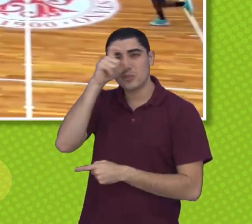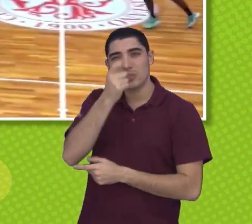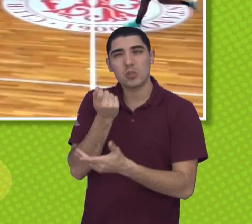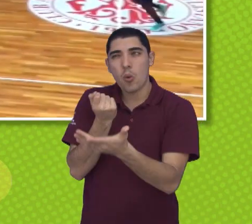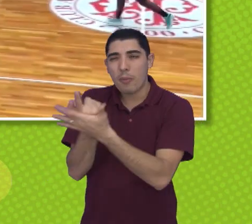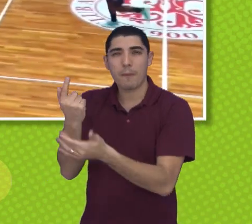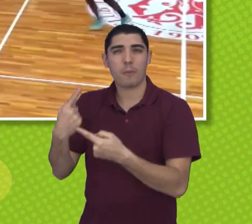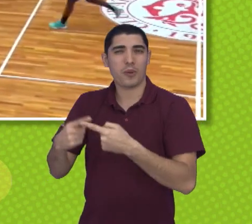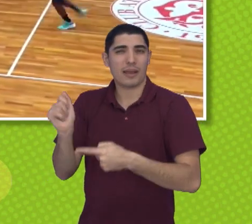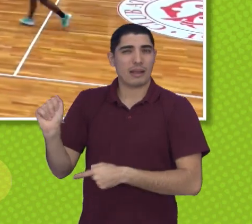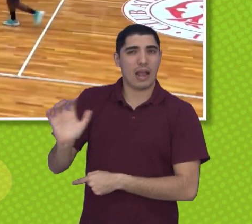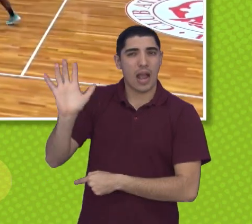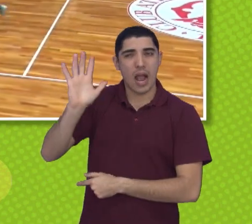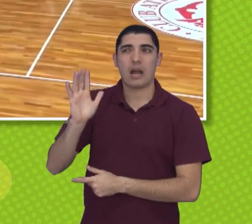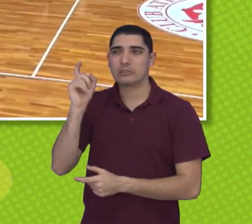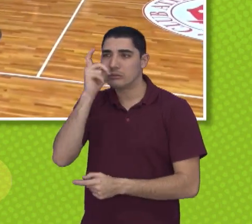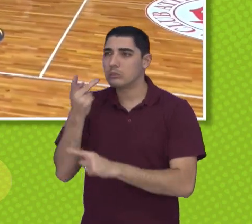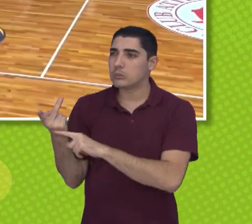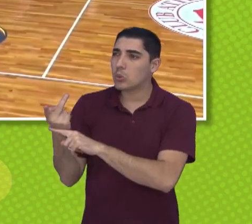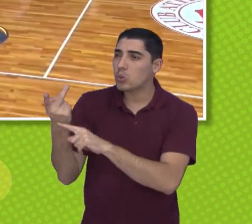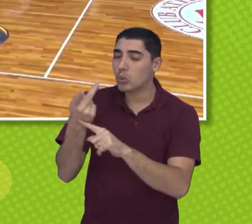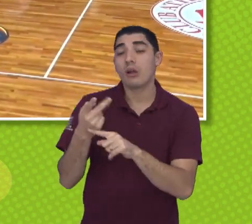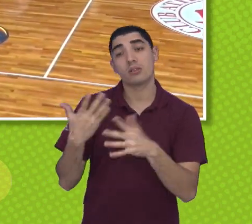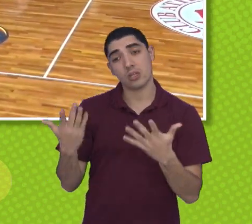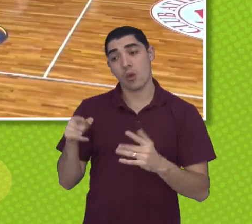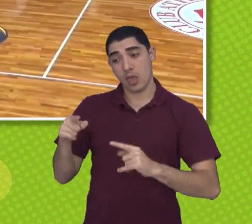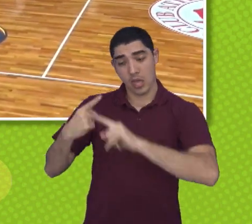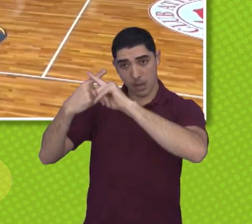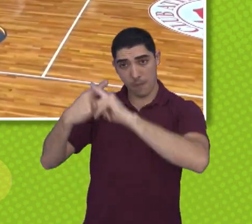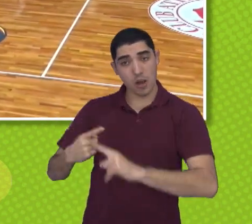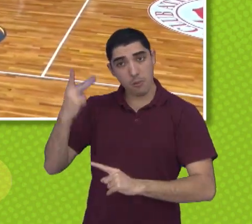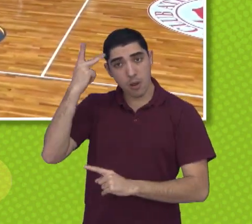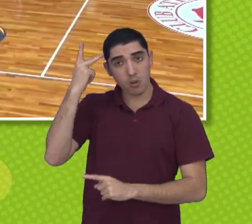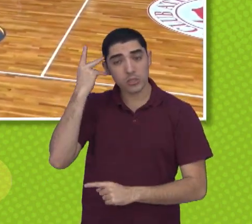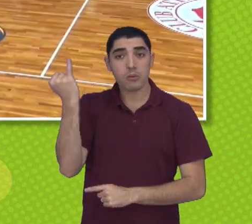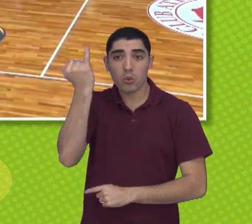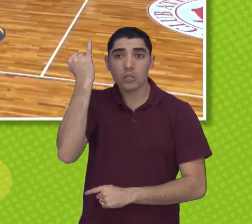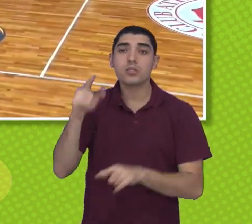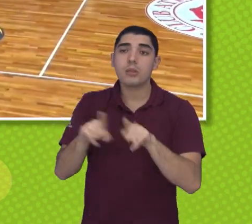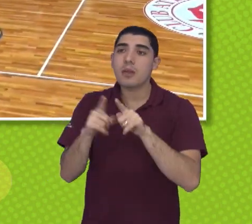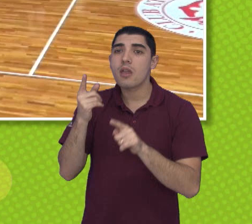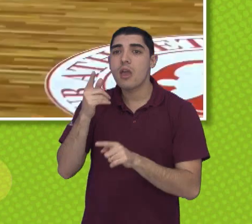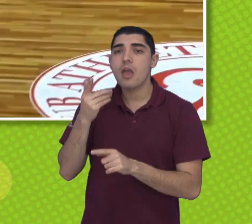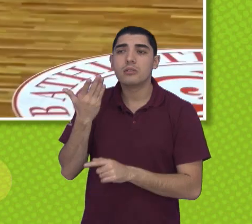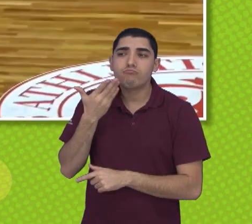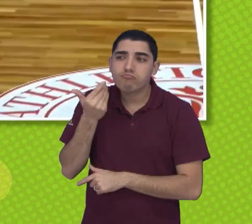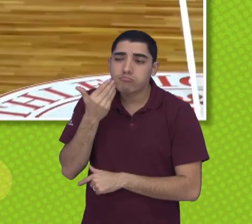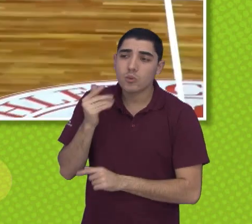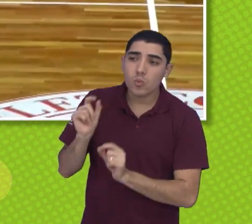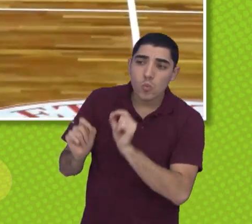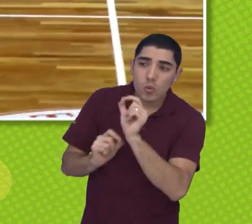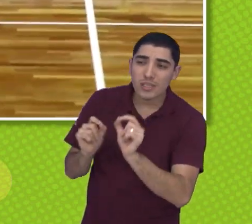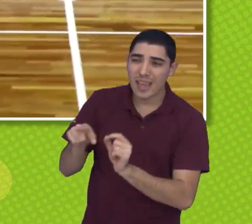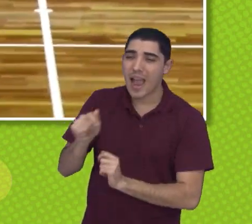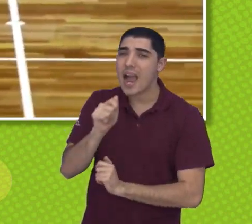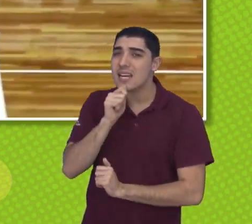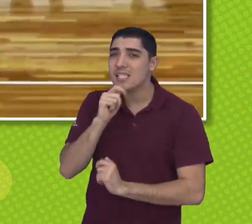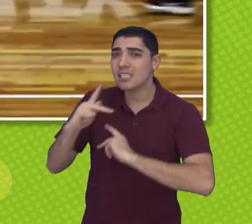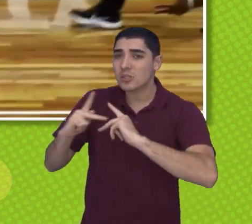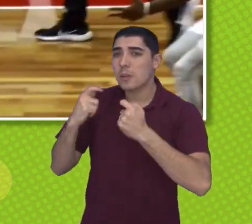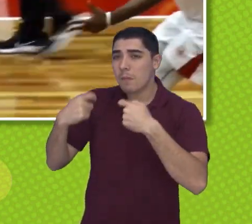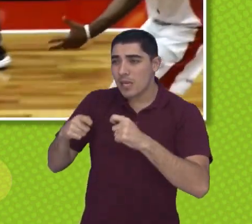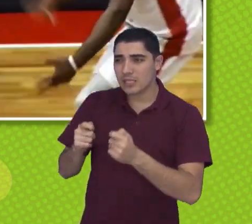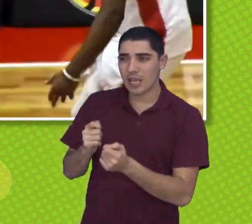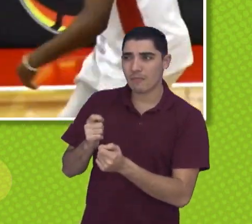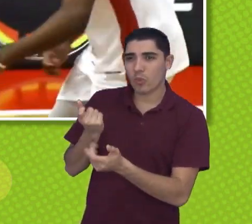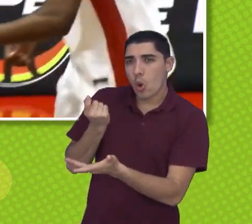está difícil de você buscar, e também o Paulista vai servir também para você observar mesmo em que ponto, em que setor, realmente o São José